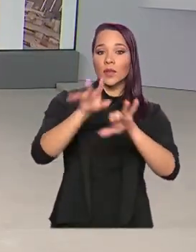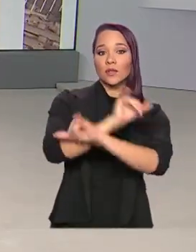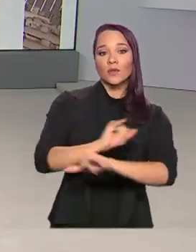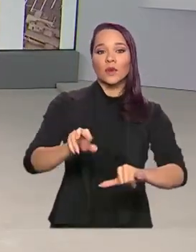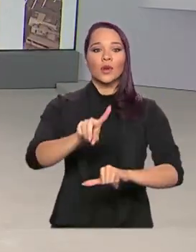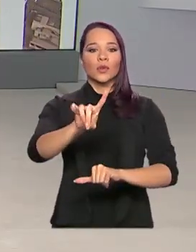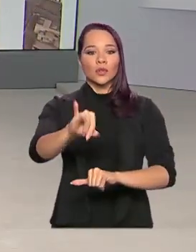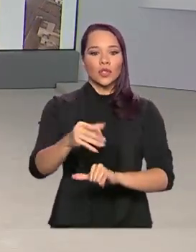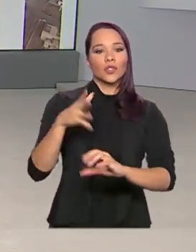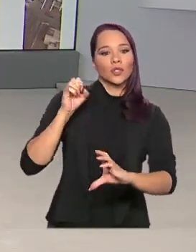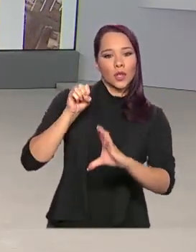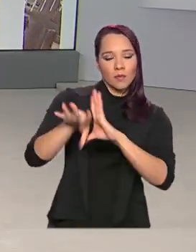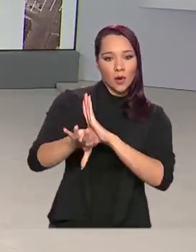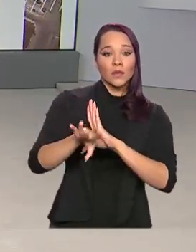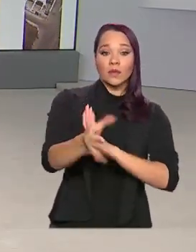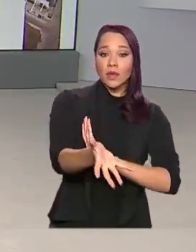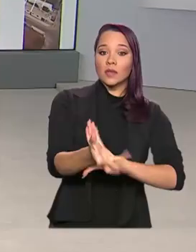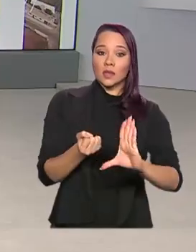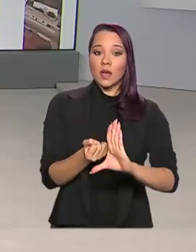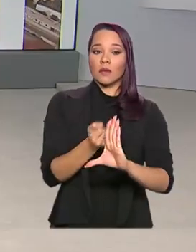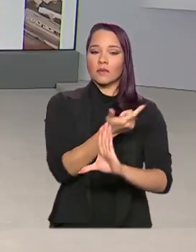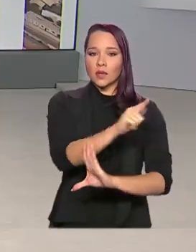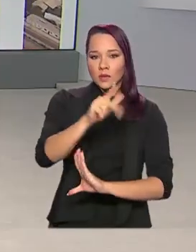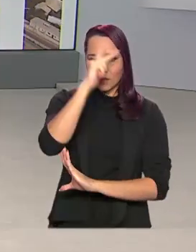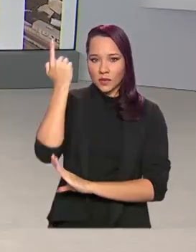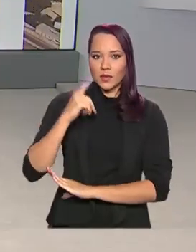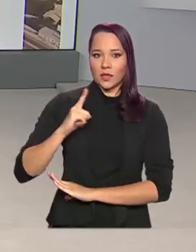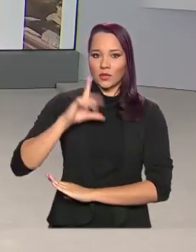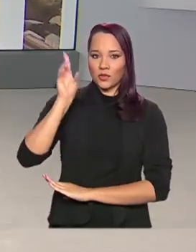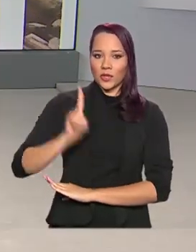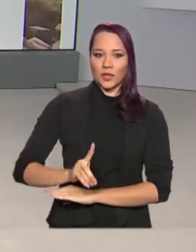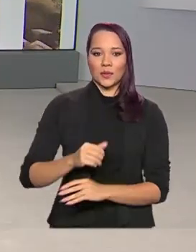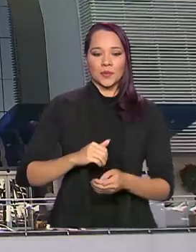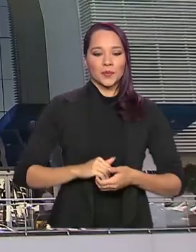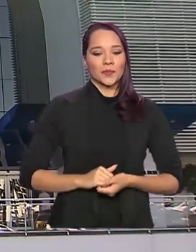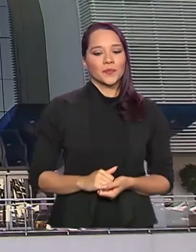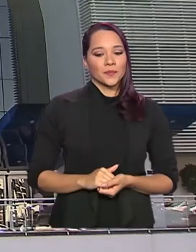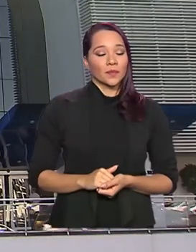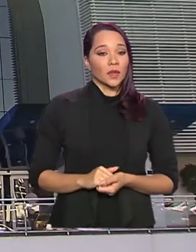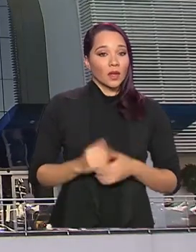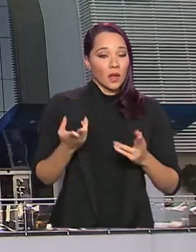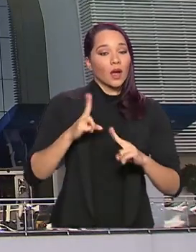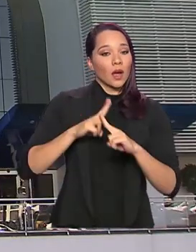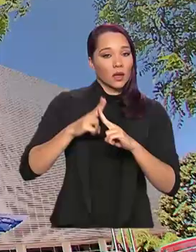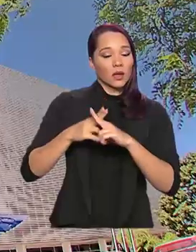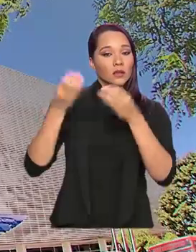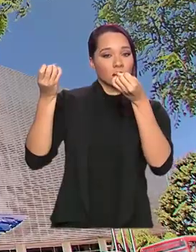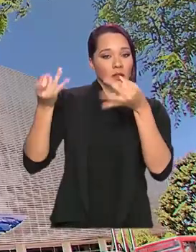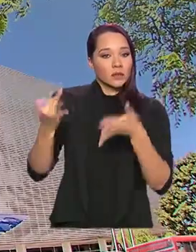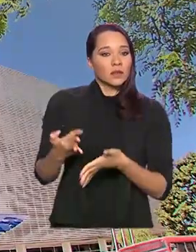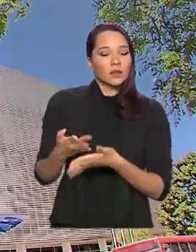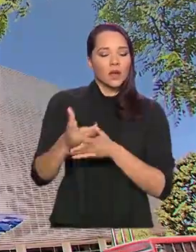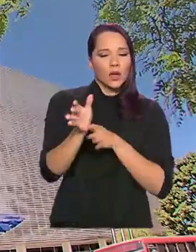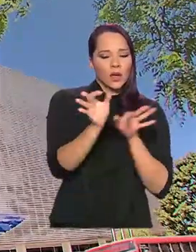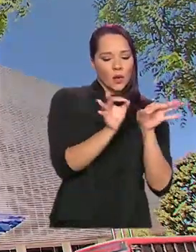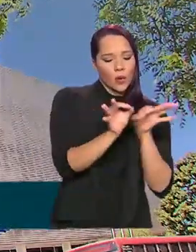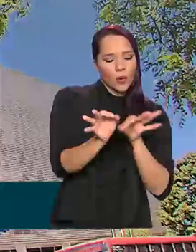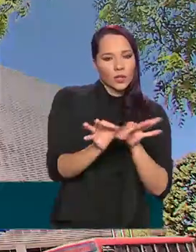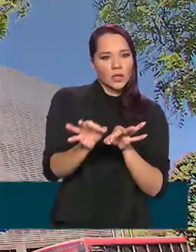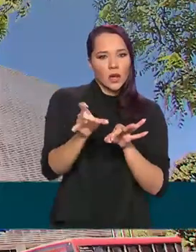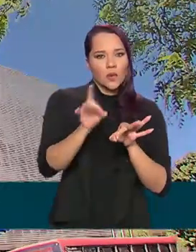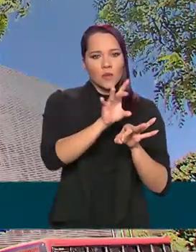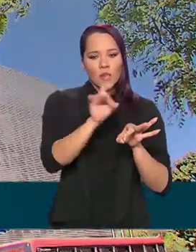as datas de depósito e saque para os demais beneficiários. De acordo com a Caixa, a organização por